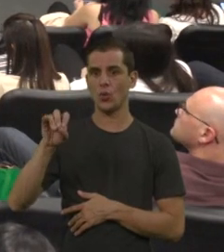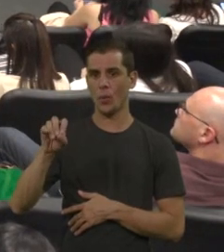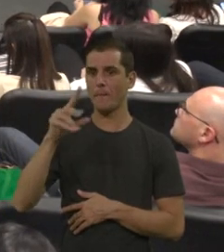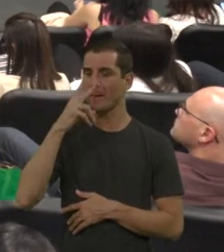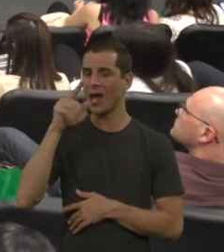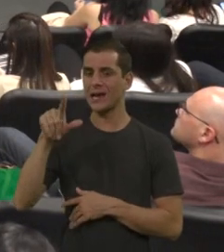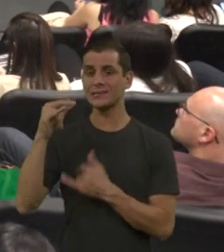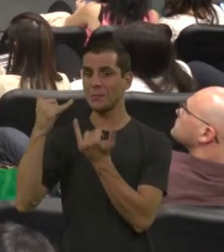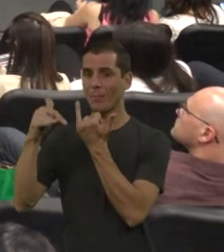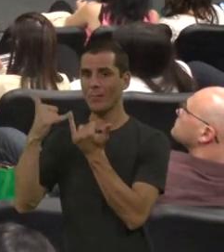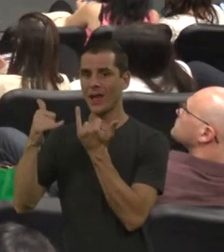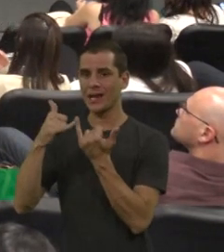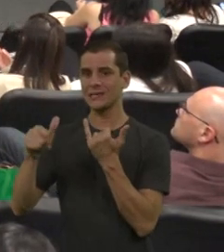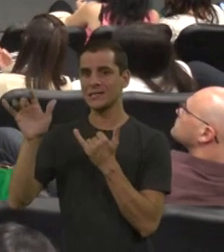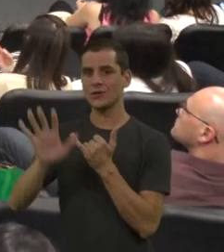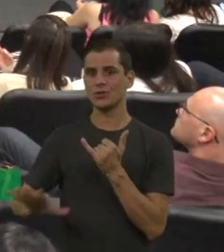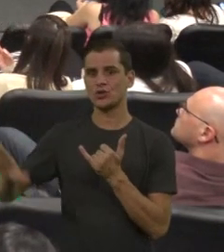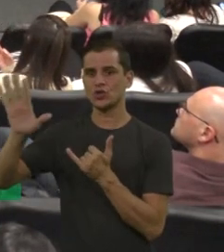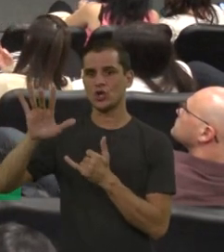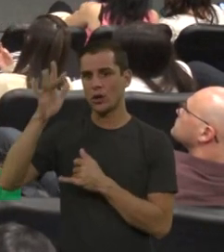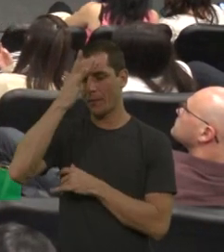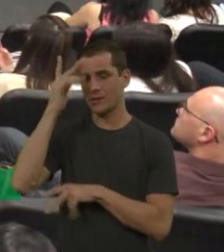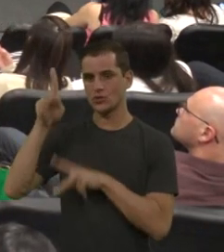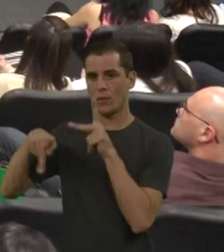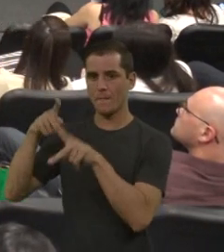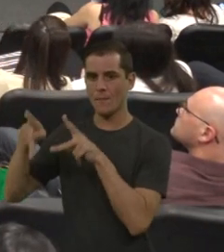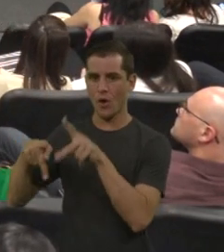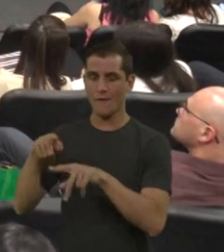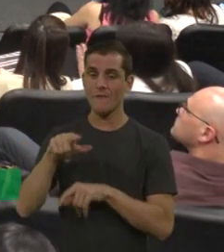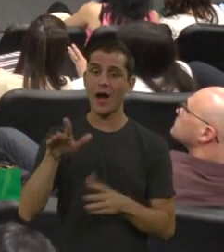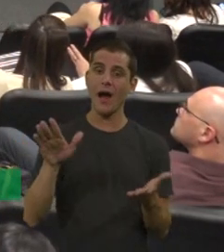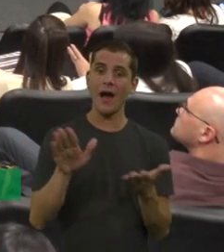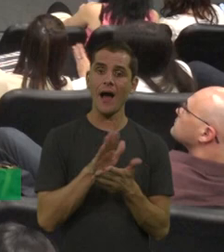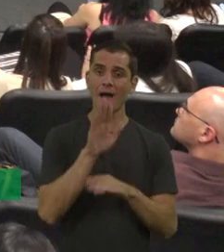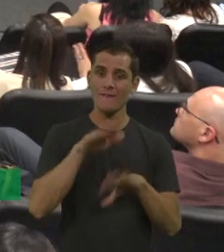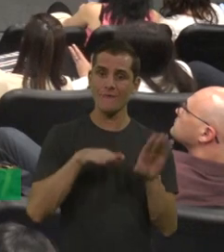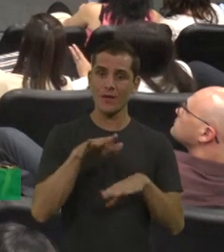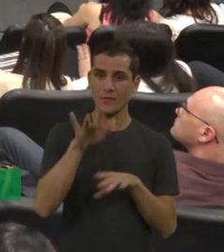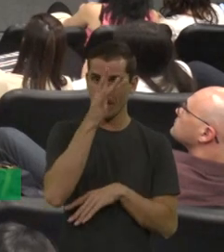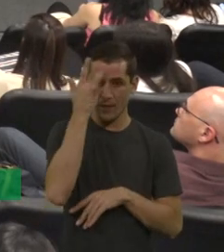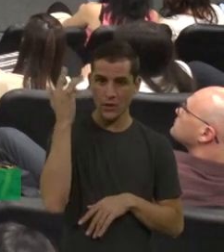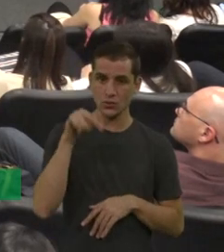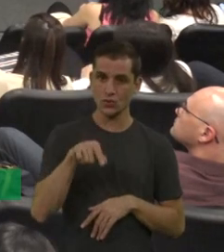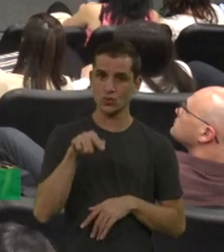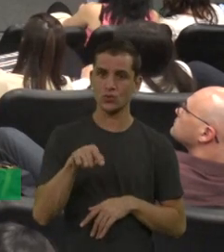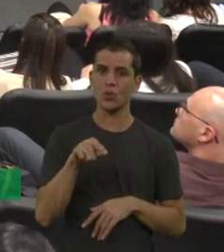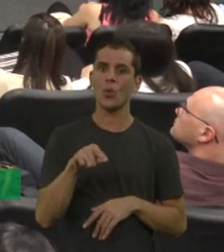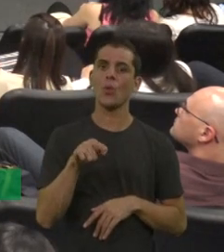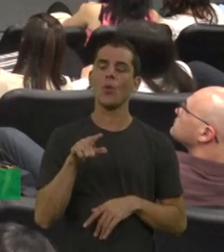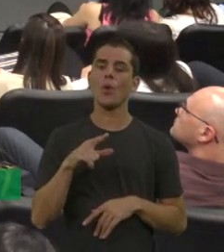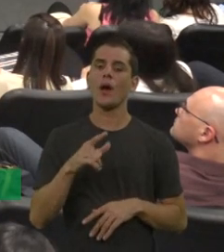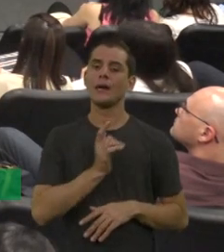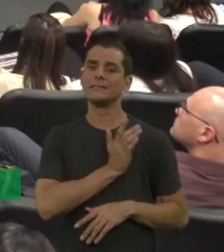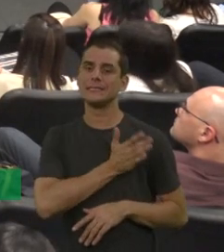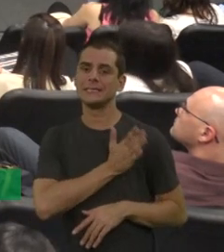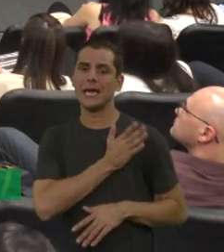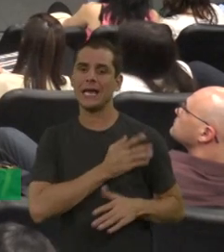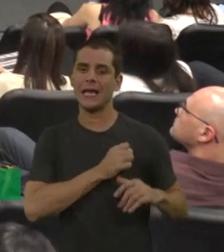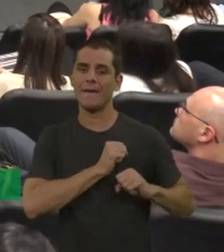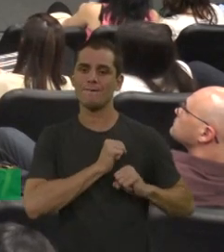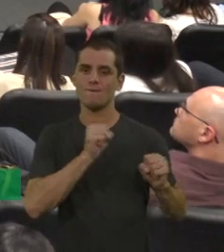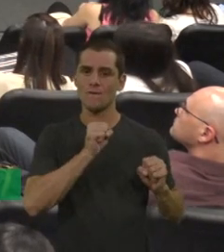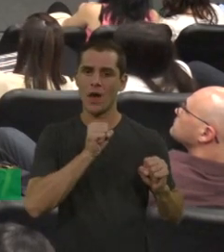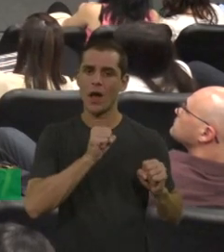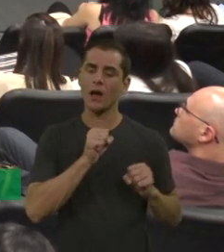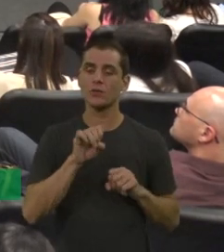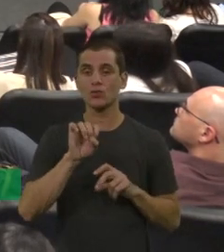hemofílicos que, apesar da doença sangrar, têm infarto, AVC isquêmico, ou seja, eventos